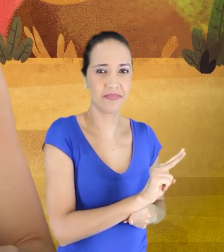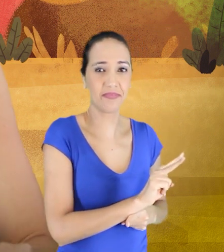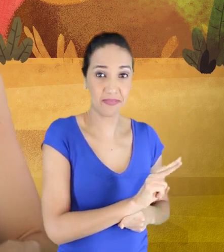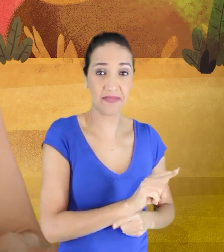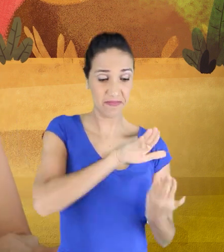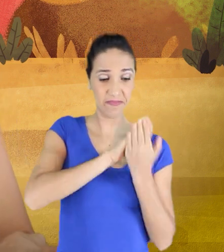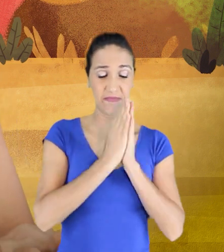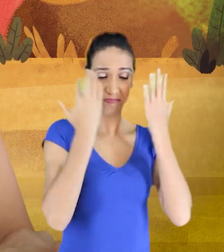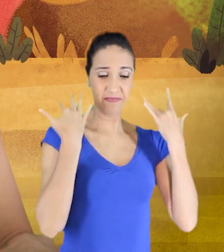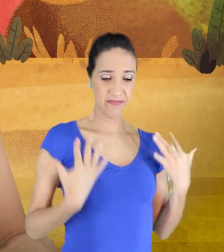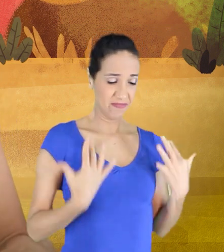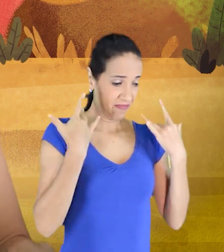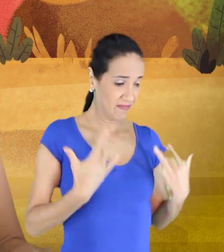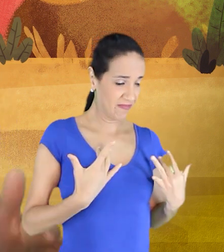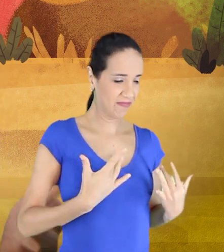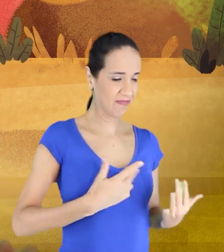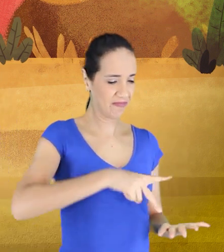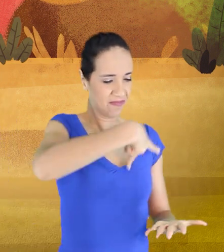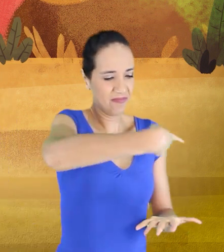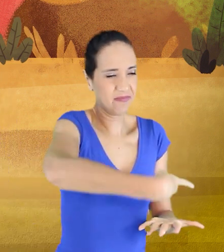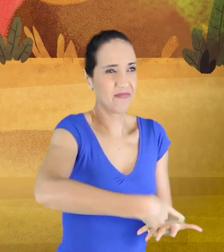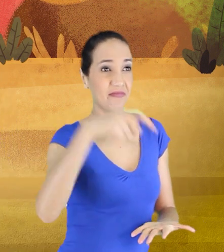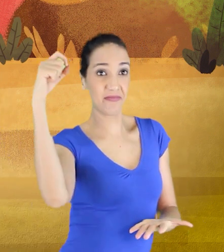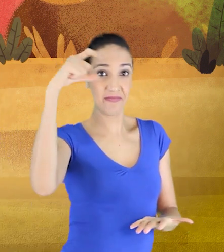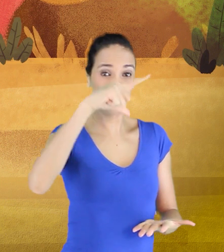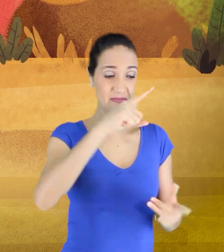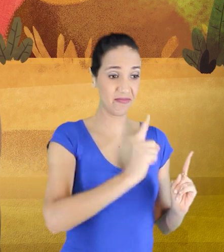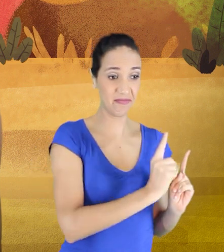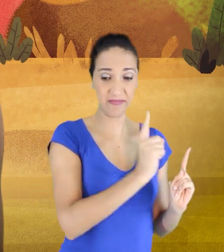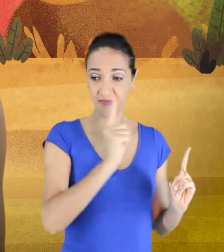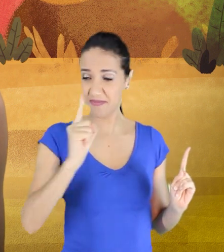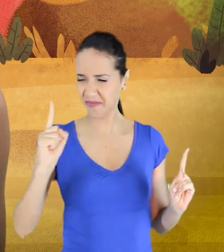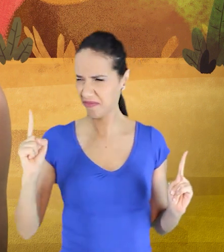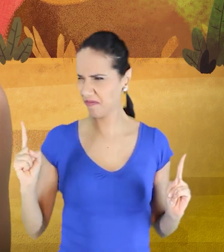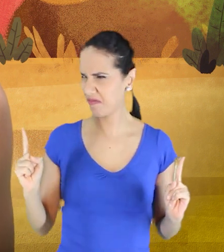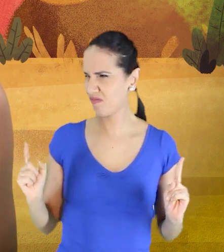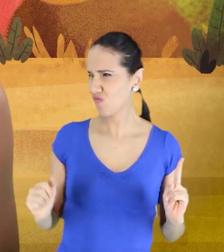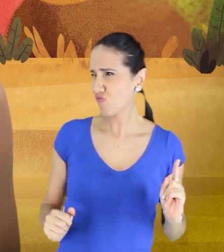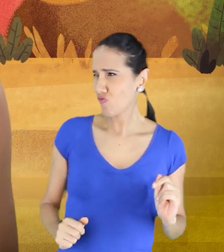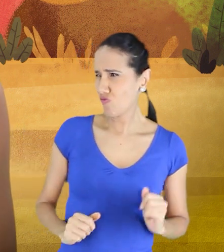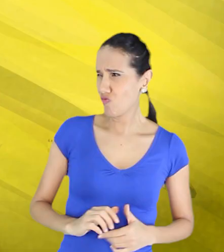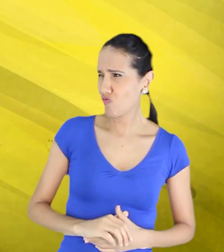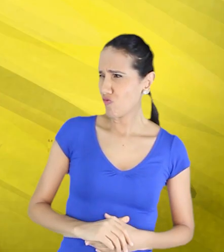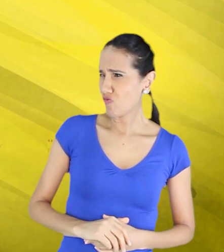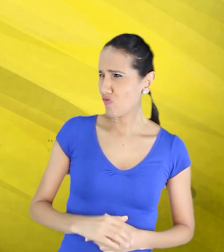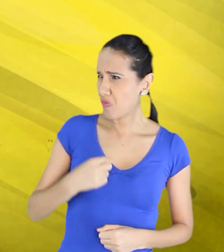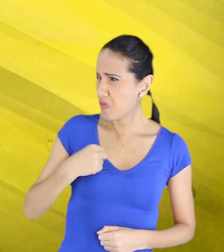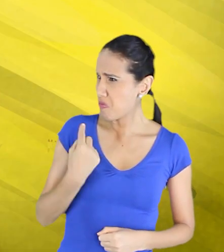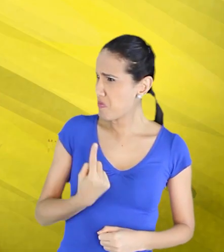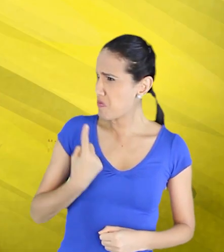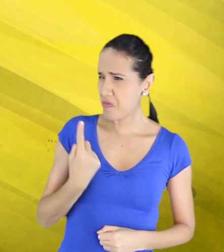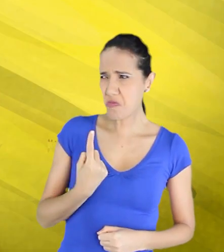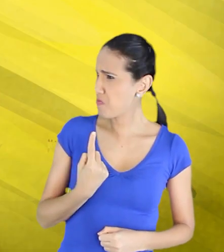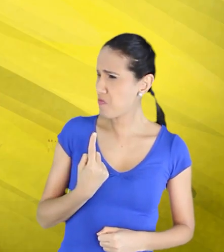pobre Emília num lugar de bastante sol. E já ia retirar-se quando a boneca fez cara de choro. Eu aqui